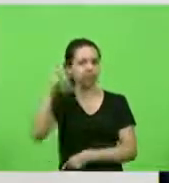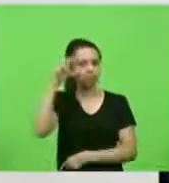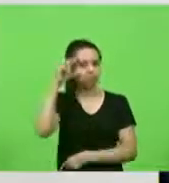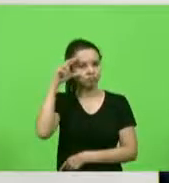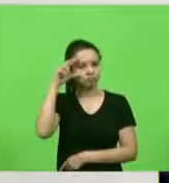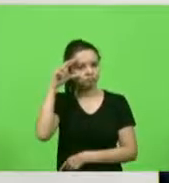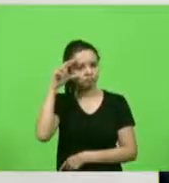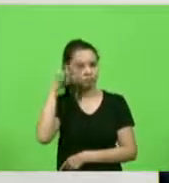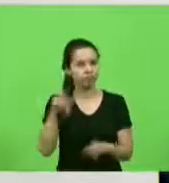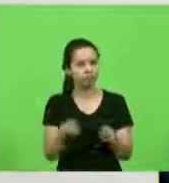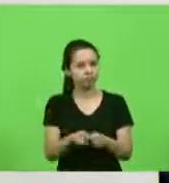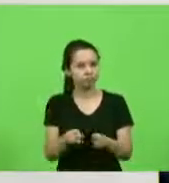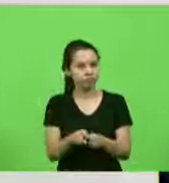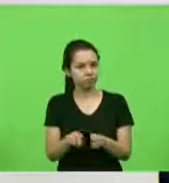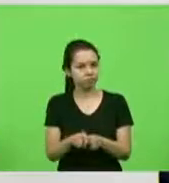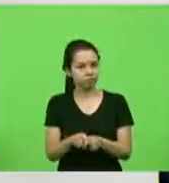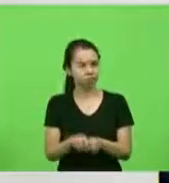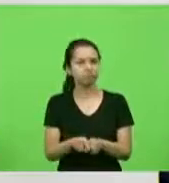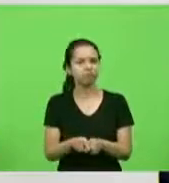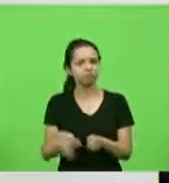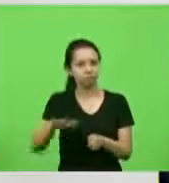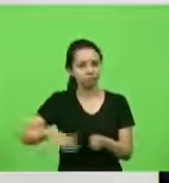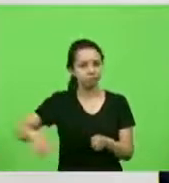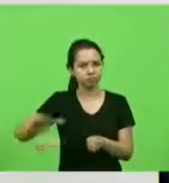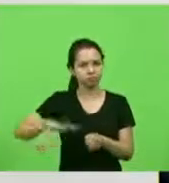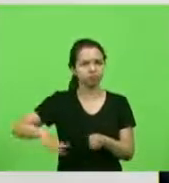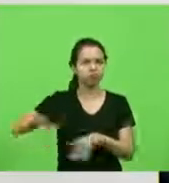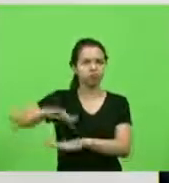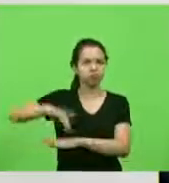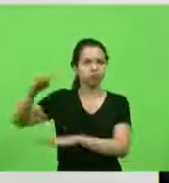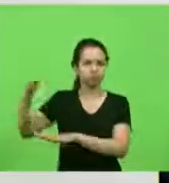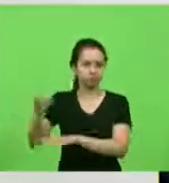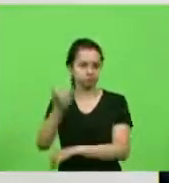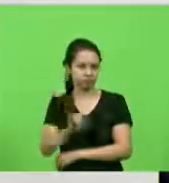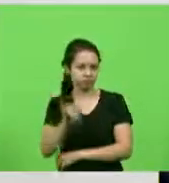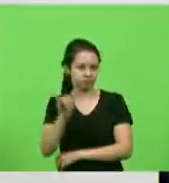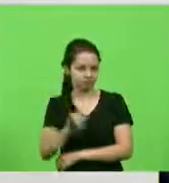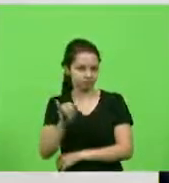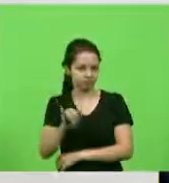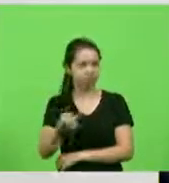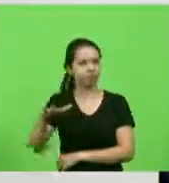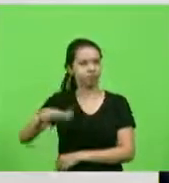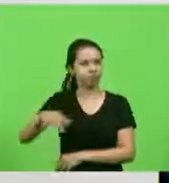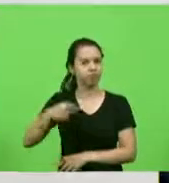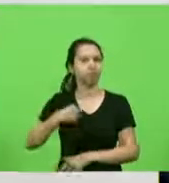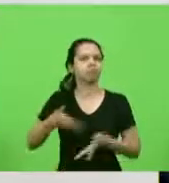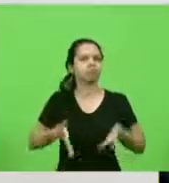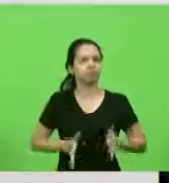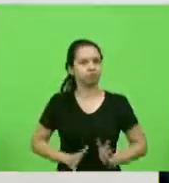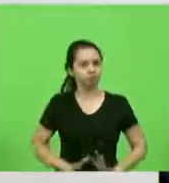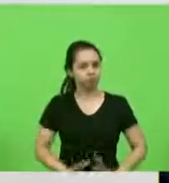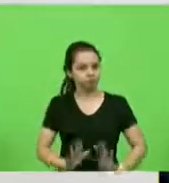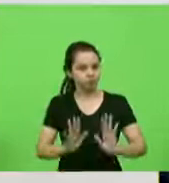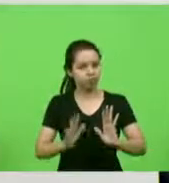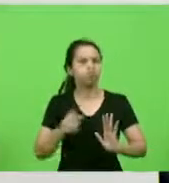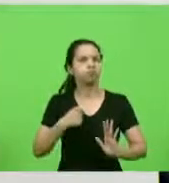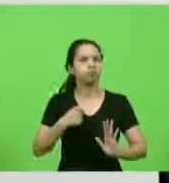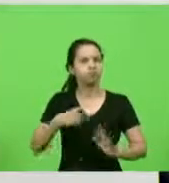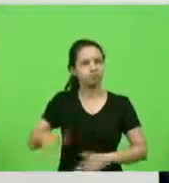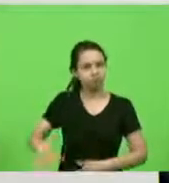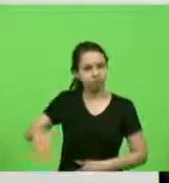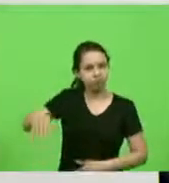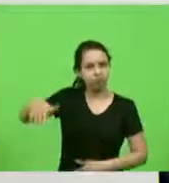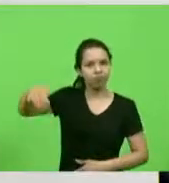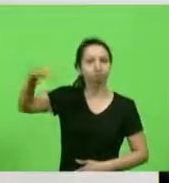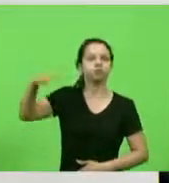que também fazem parte do Vale Itajaí, que é a região onde eu nasci, que é a região que eu me criei, e que, acima de